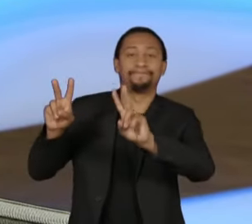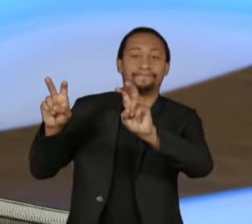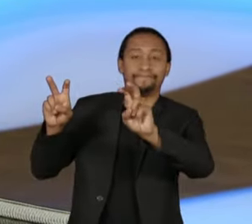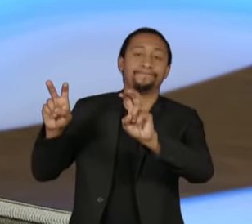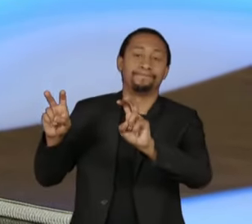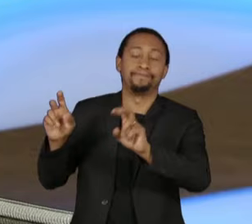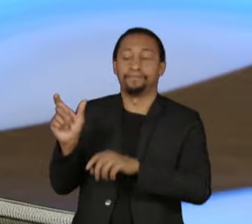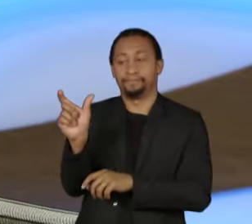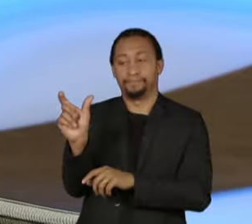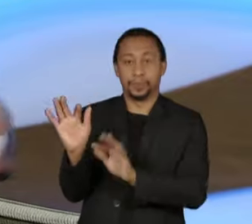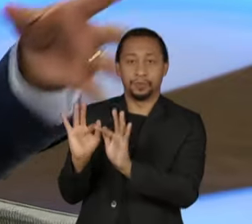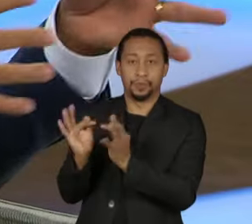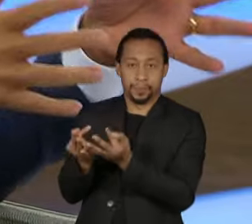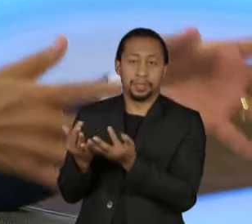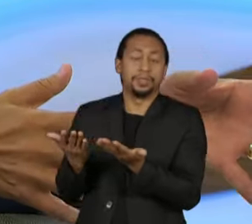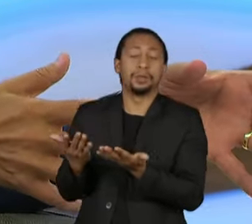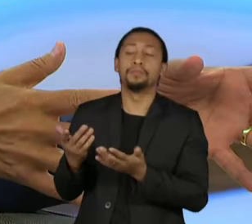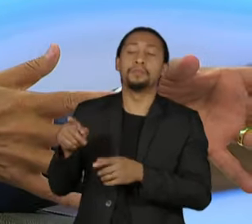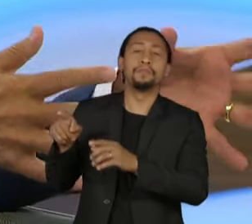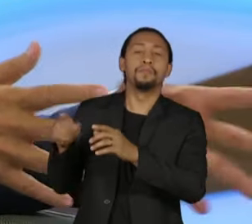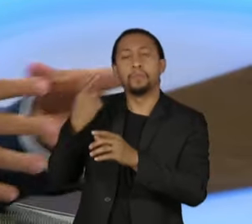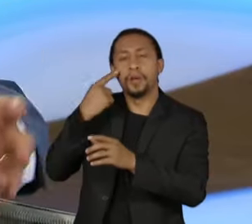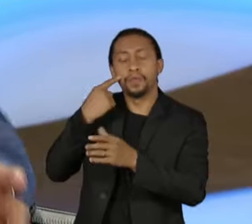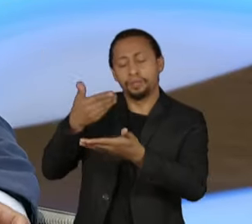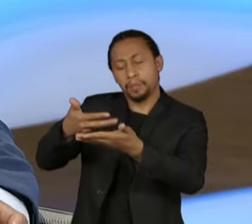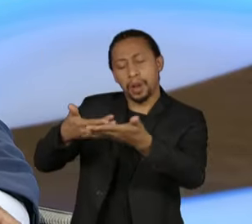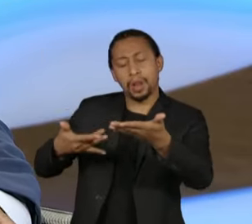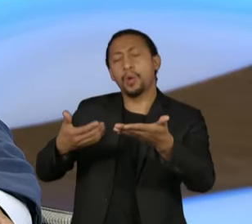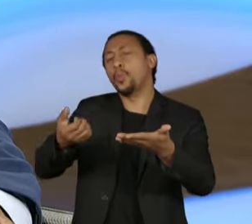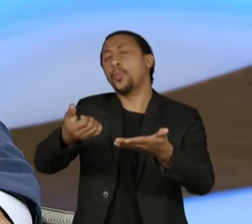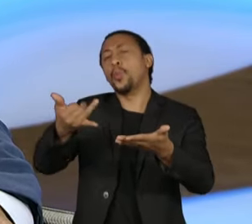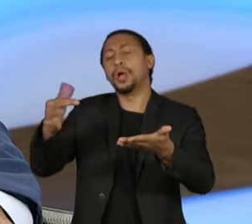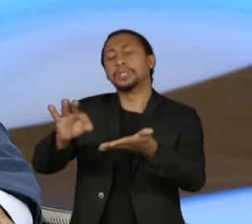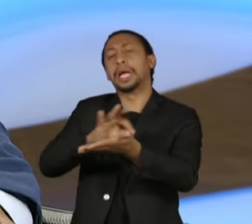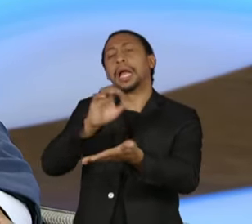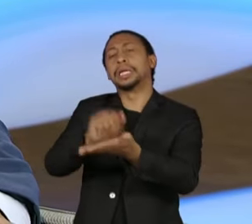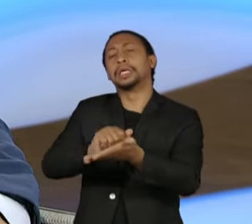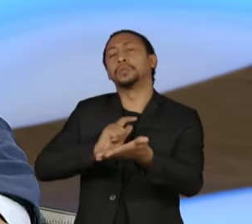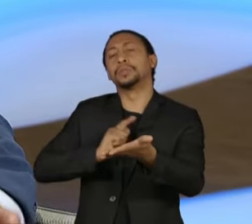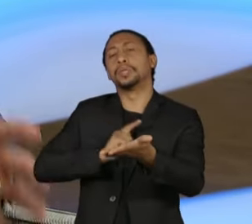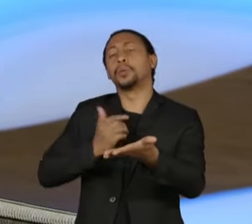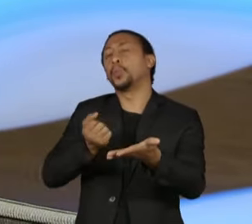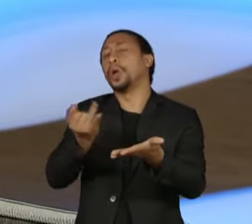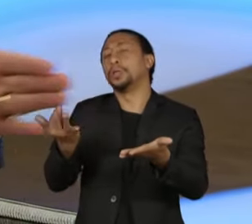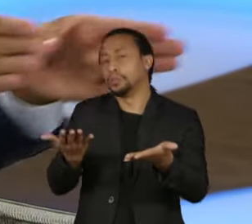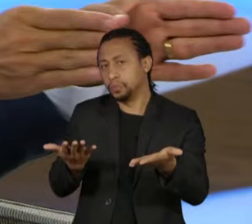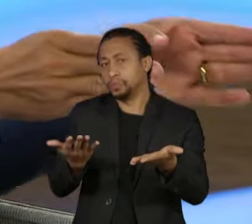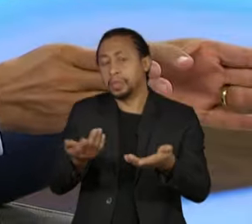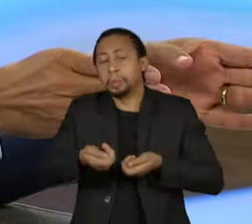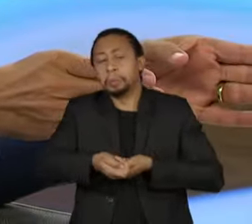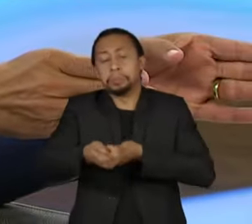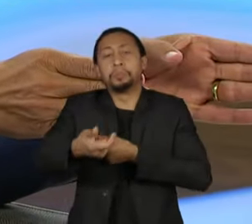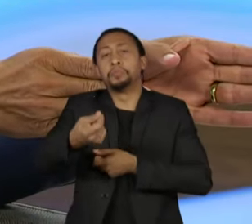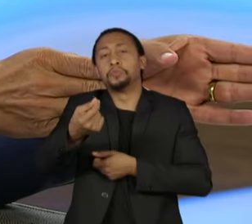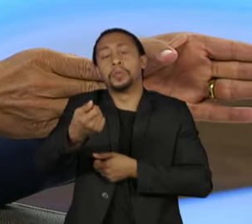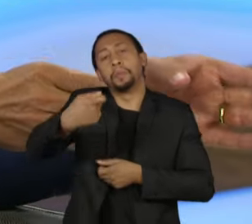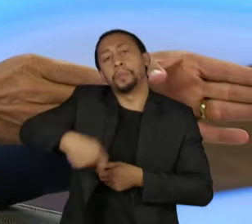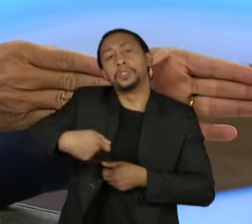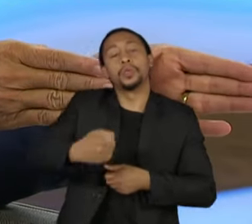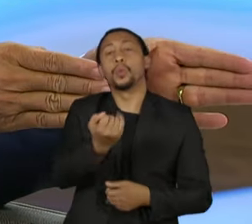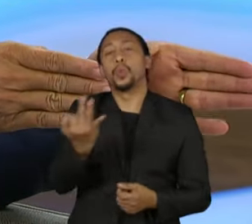são previstas para 2023, com esse acréscimo das crianças, enfim, deixando